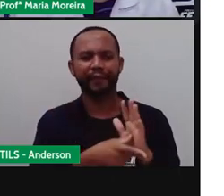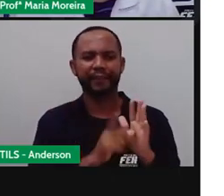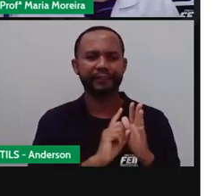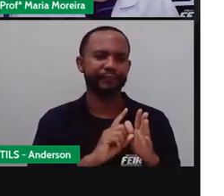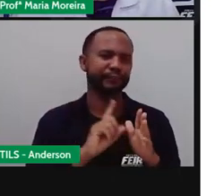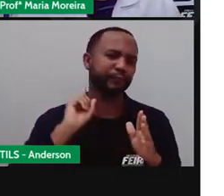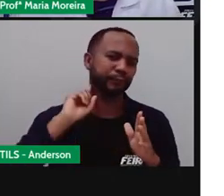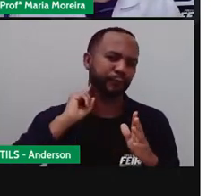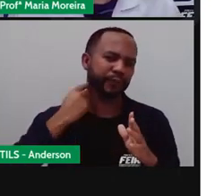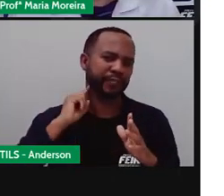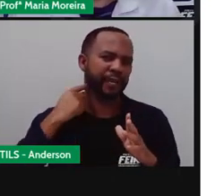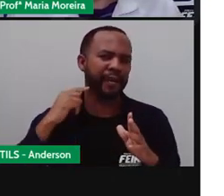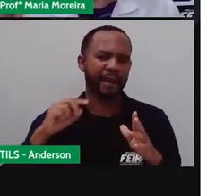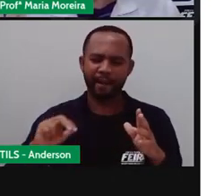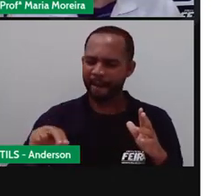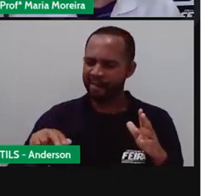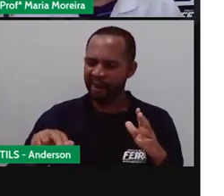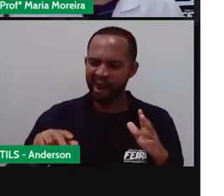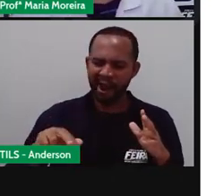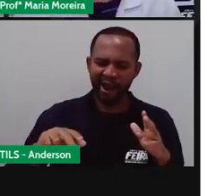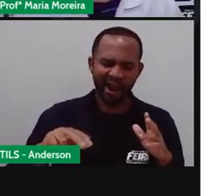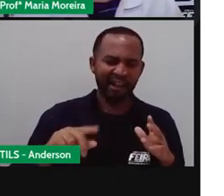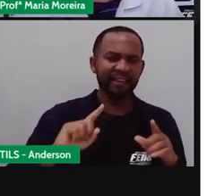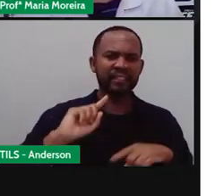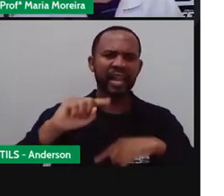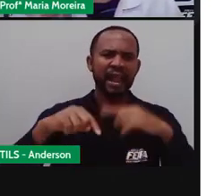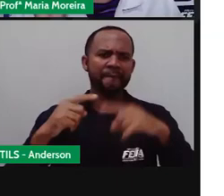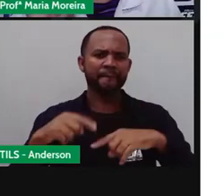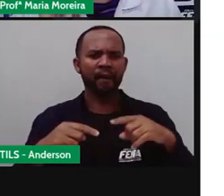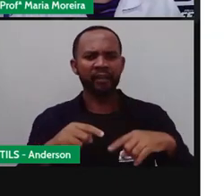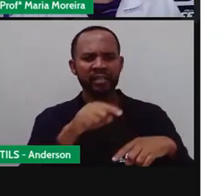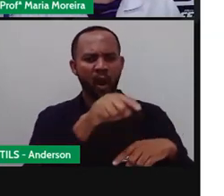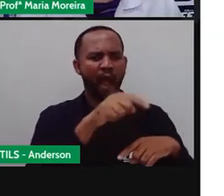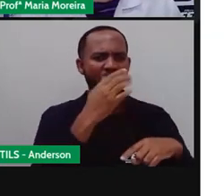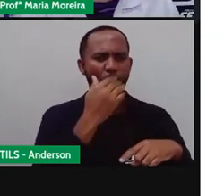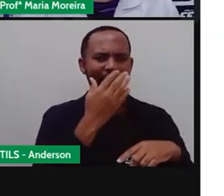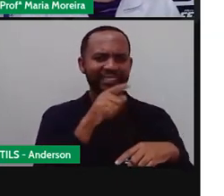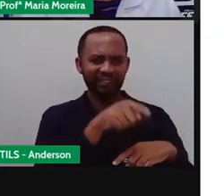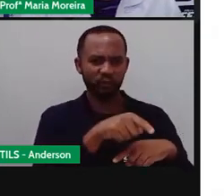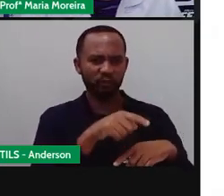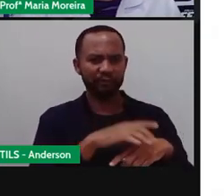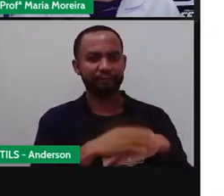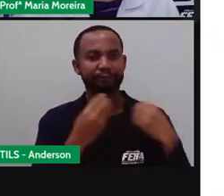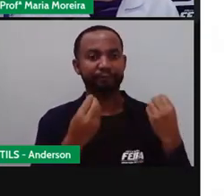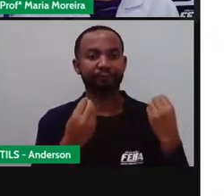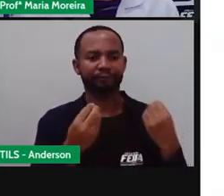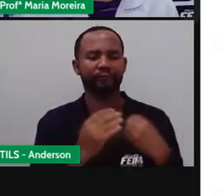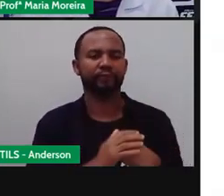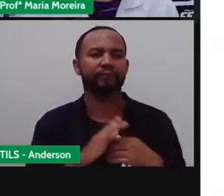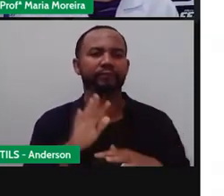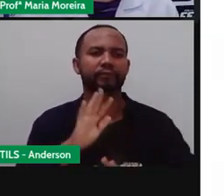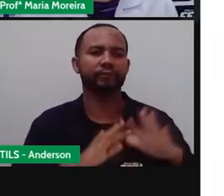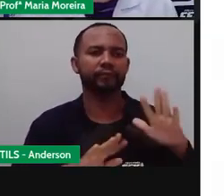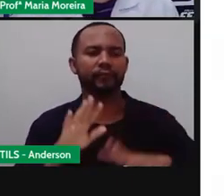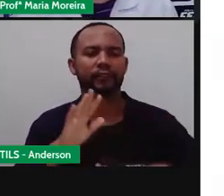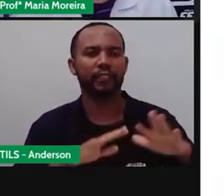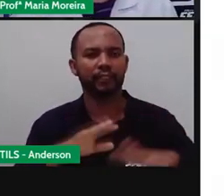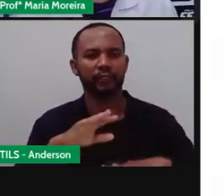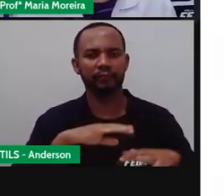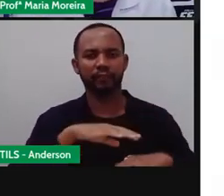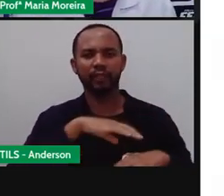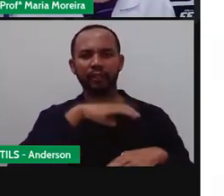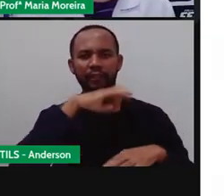pelo lixo e ela estava onde? Na sua comida. Então a gente precisa ter o máximo de cuidado, né, com esses animaizinhos aí,